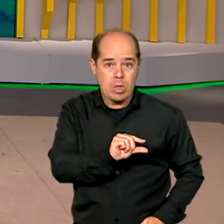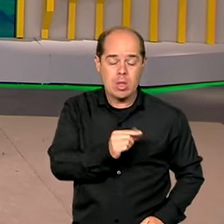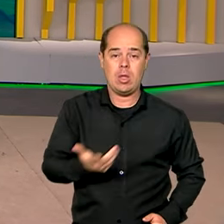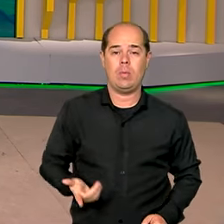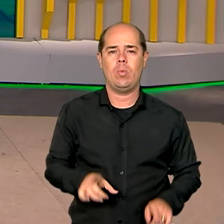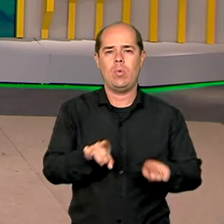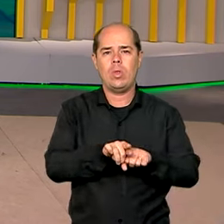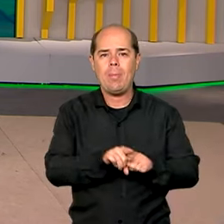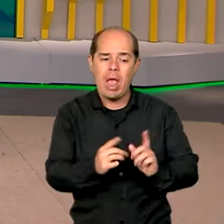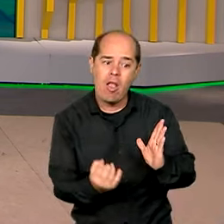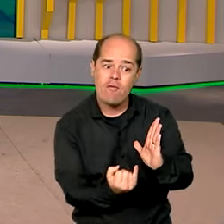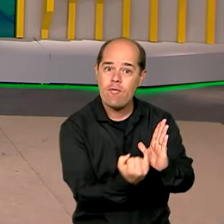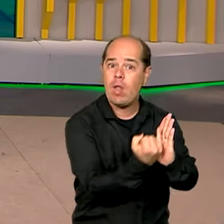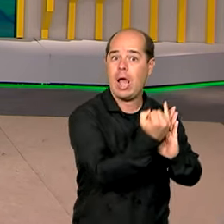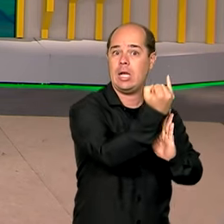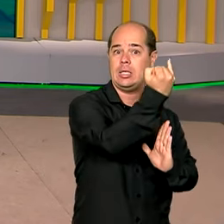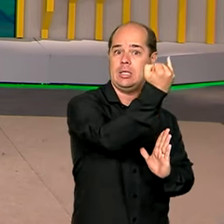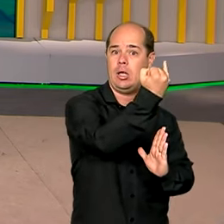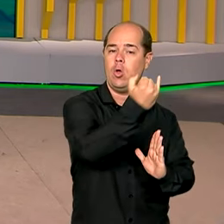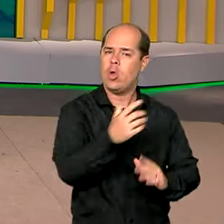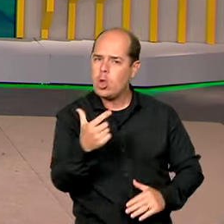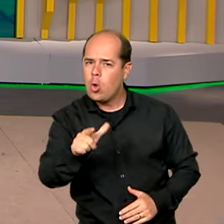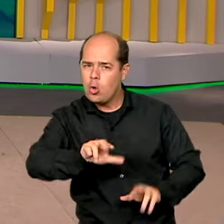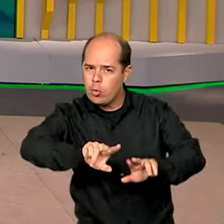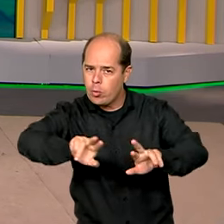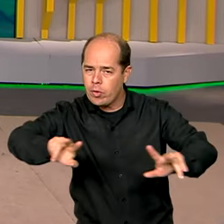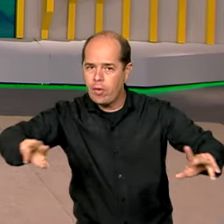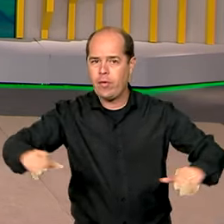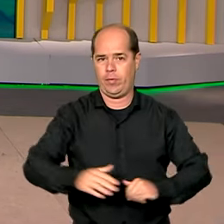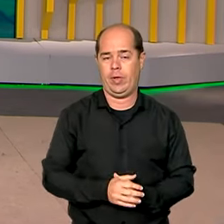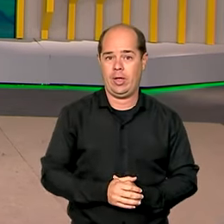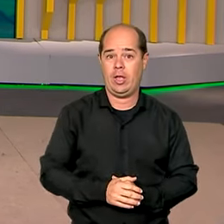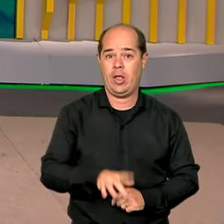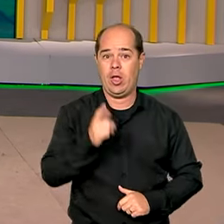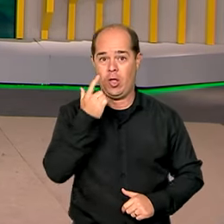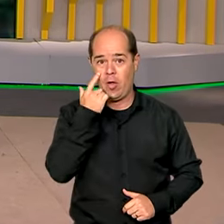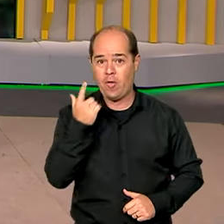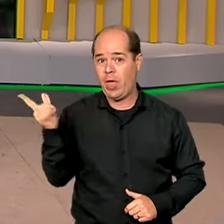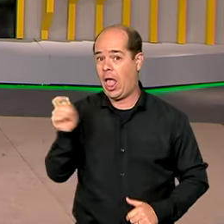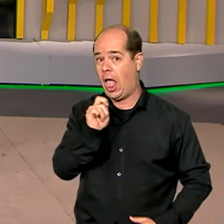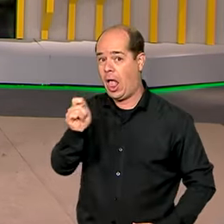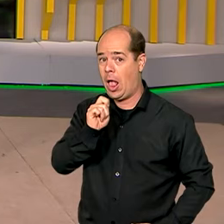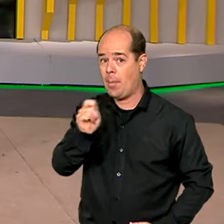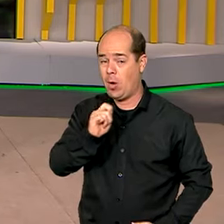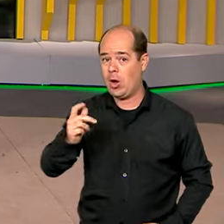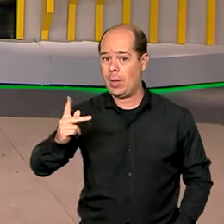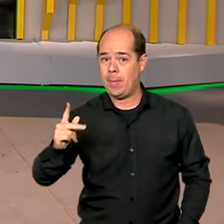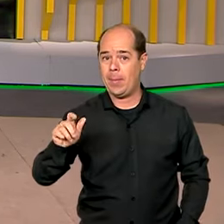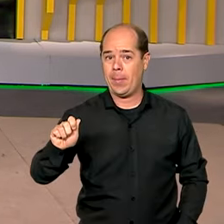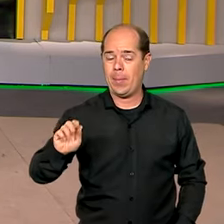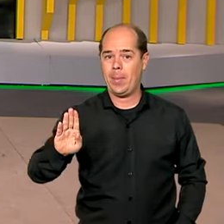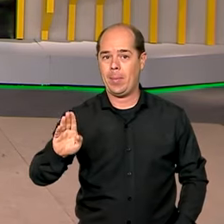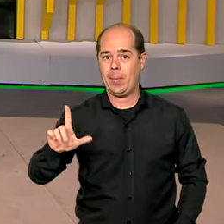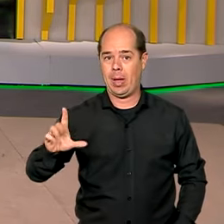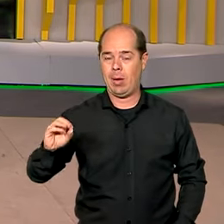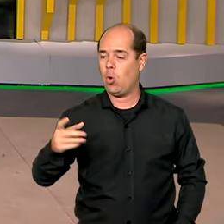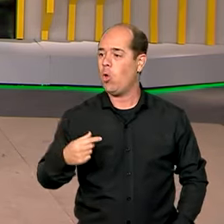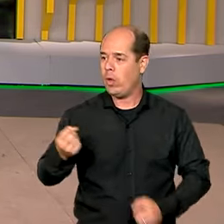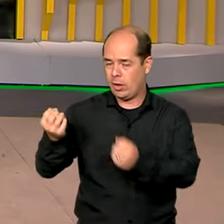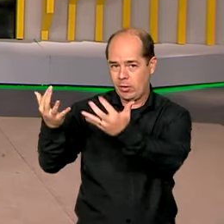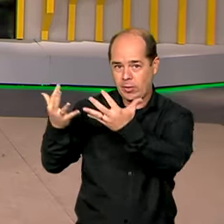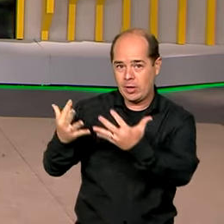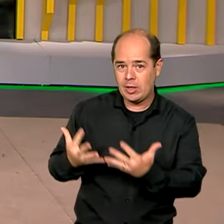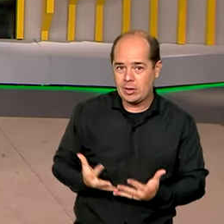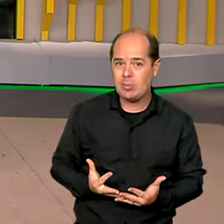econômico previstos. Quem tem mais detalhes da aprovação pelo Congresso é o repórter Pablo Mundin, que fala com a gente agora ao vivo,